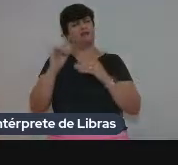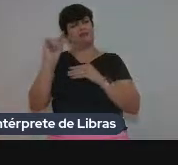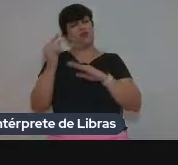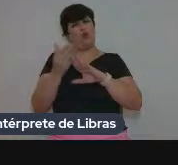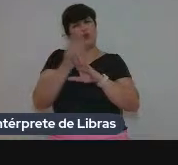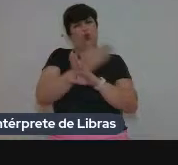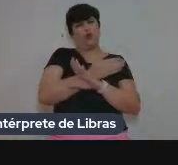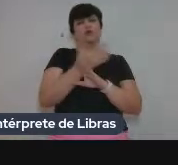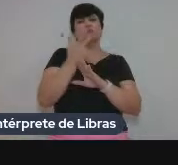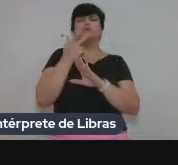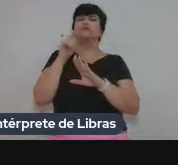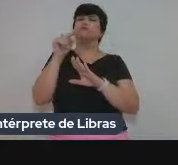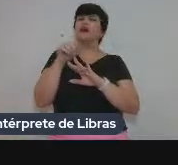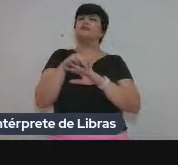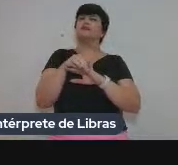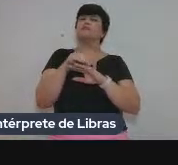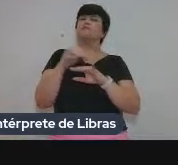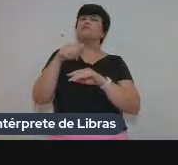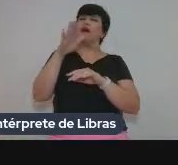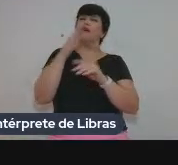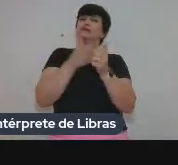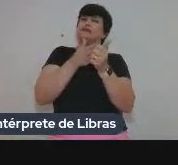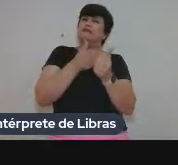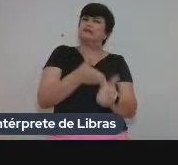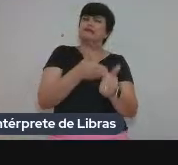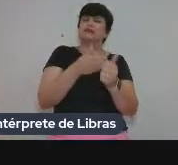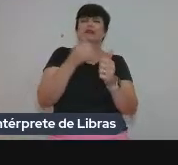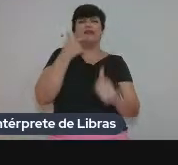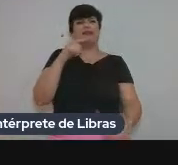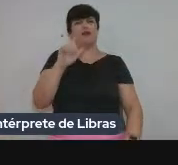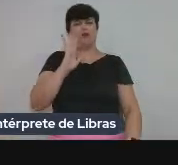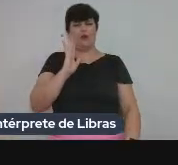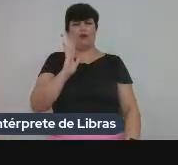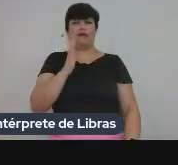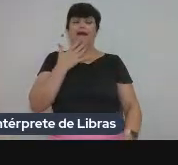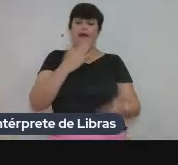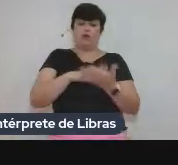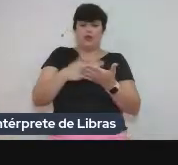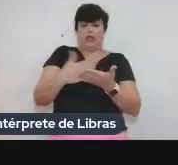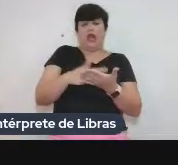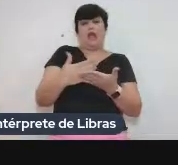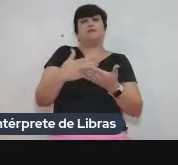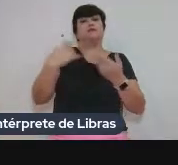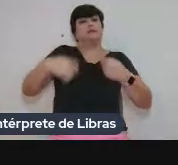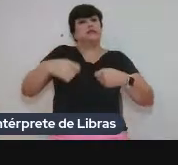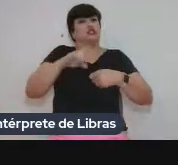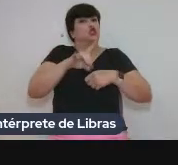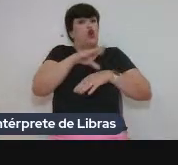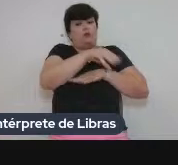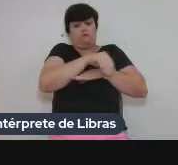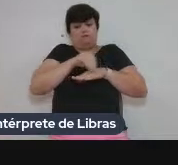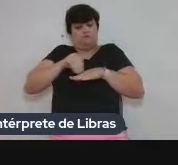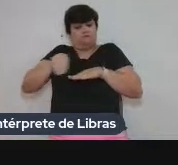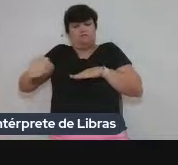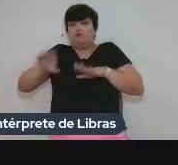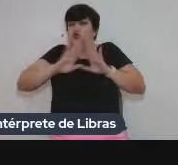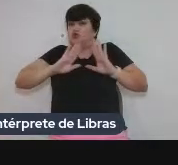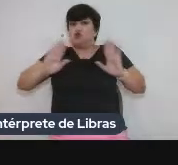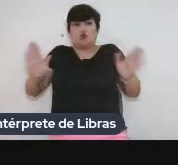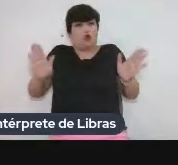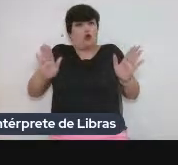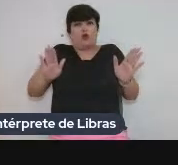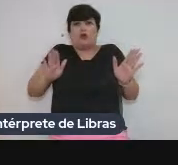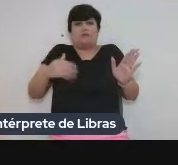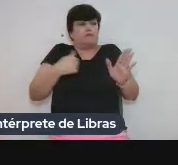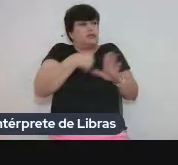né? Que elas me devolveram. Essas análises não são mais monológicas mesmo, de língua, né? Ao intérprete, ele tem apenas que transmitir mensagens. E essa mensagem, ela